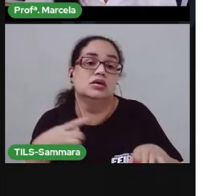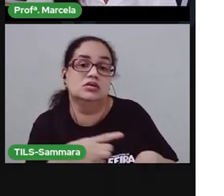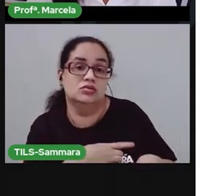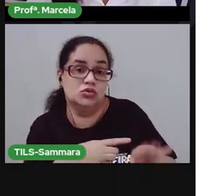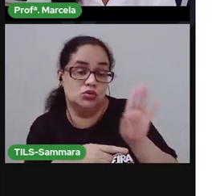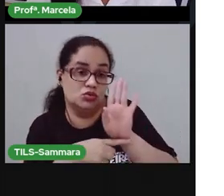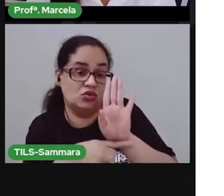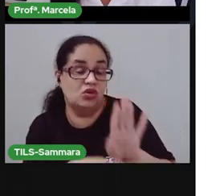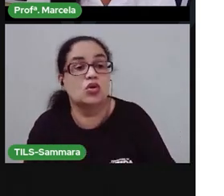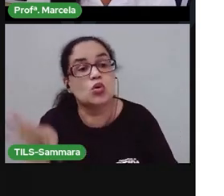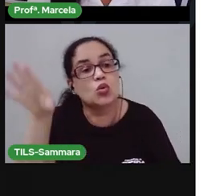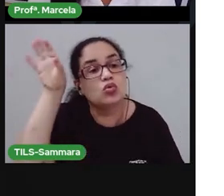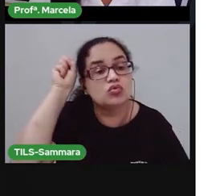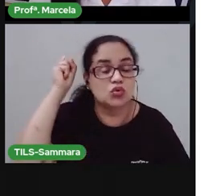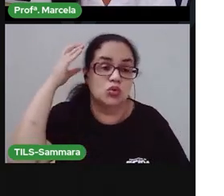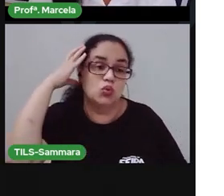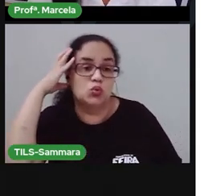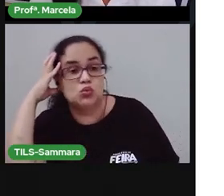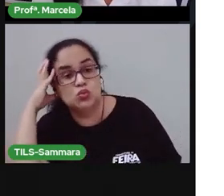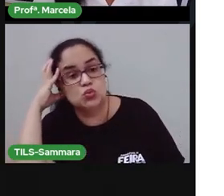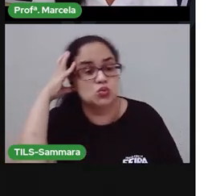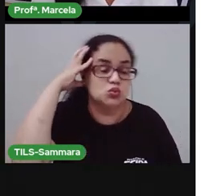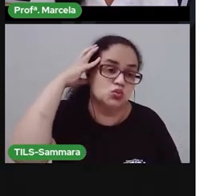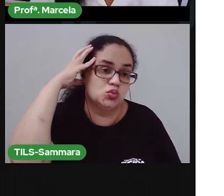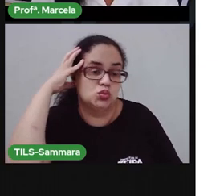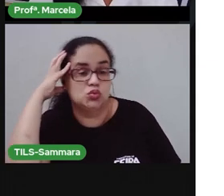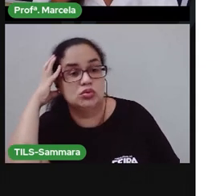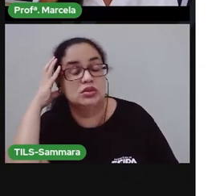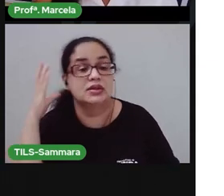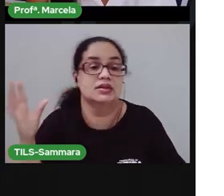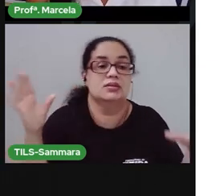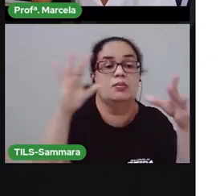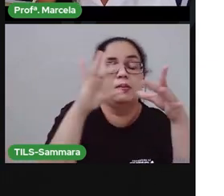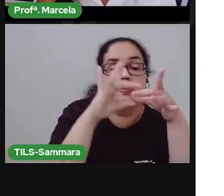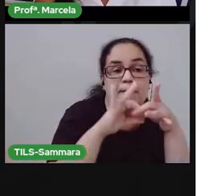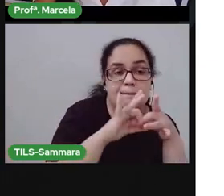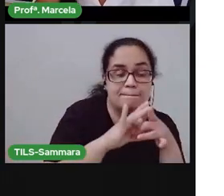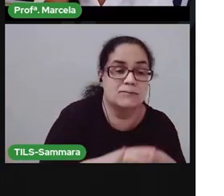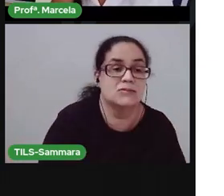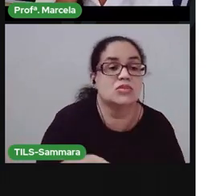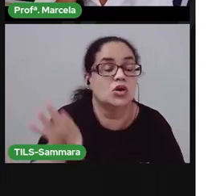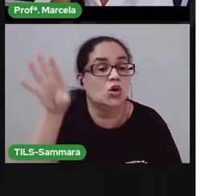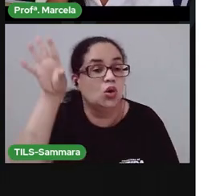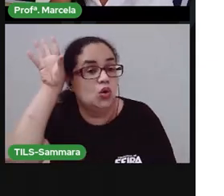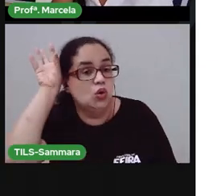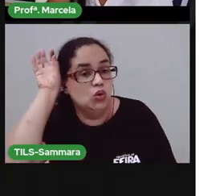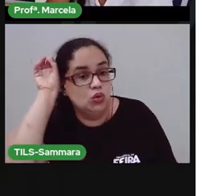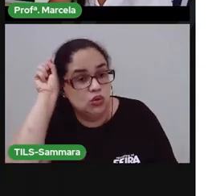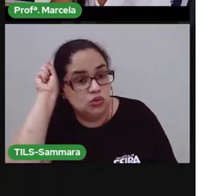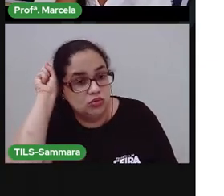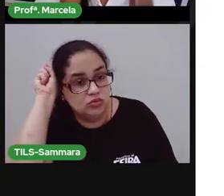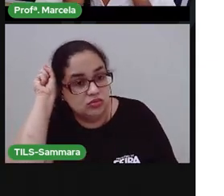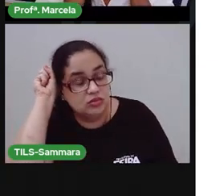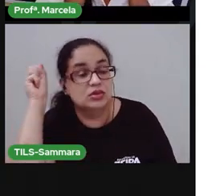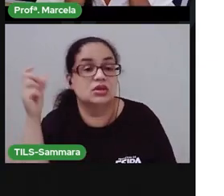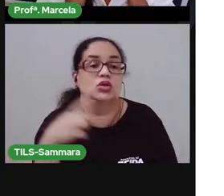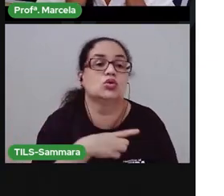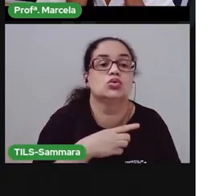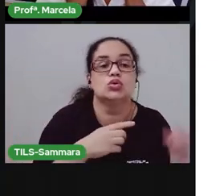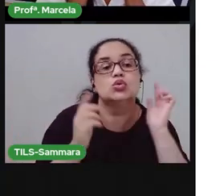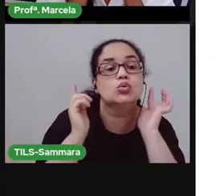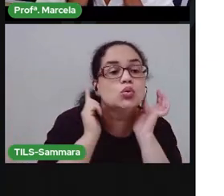ouvir os sons. A audição está ligada ao ouvido. Ó, temos dois